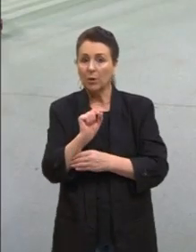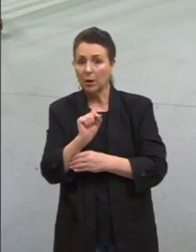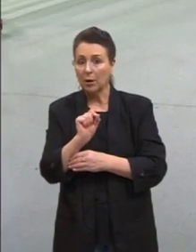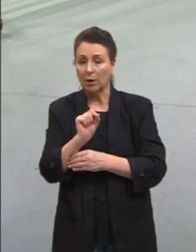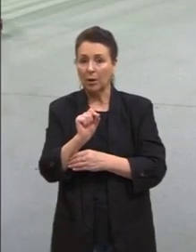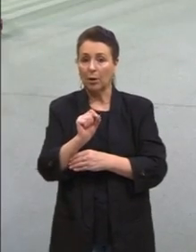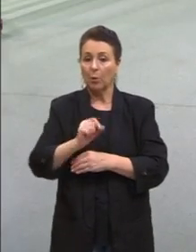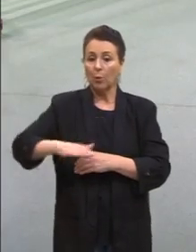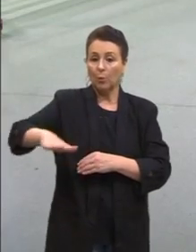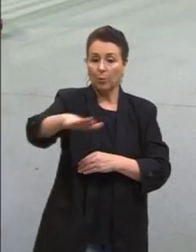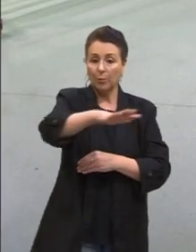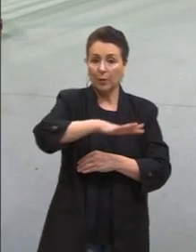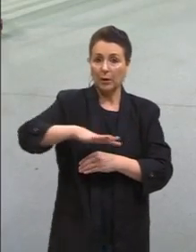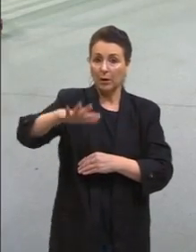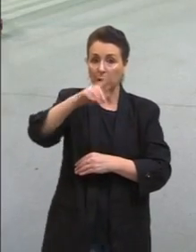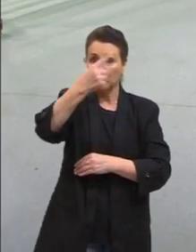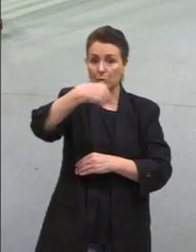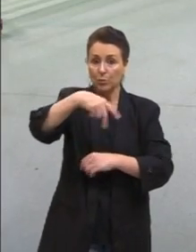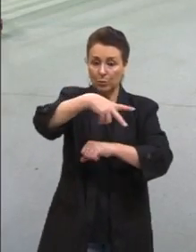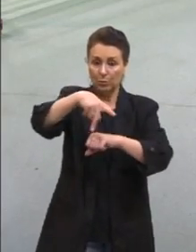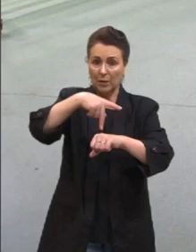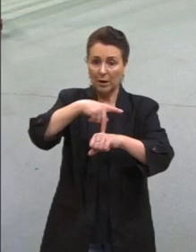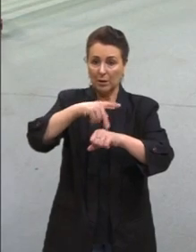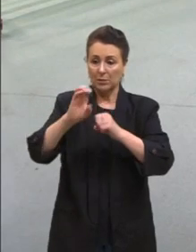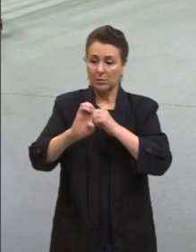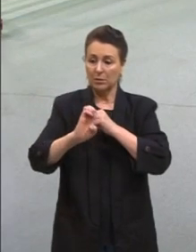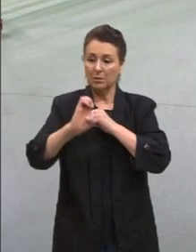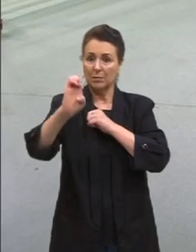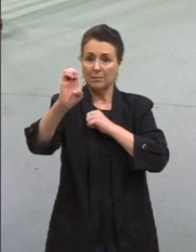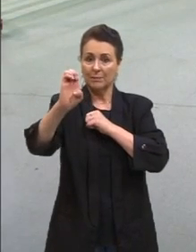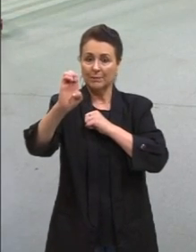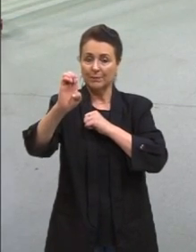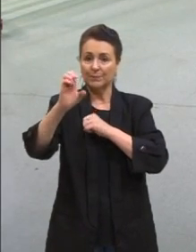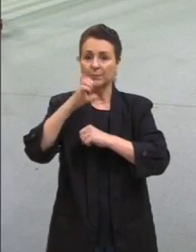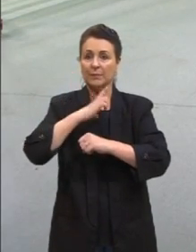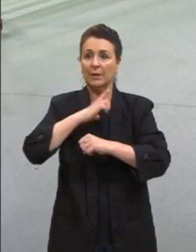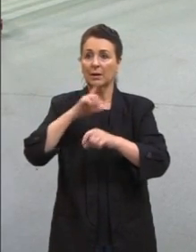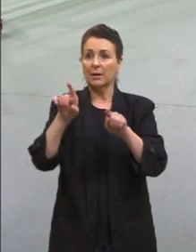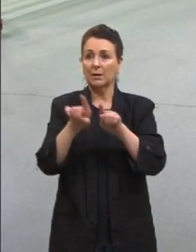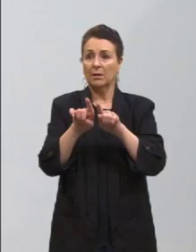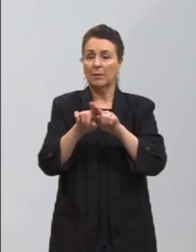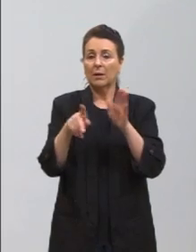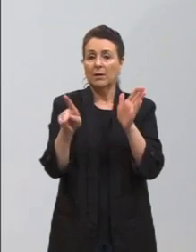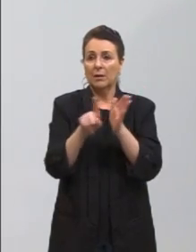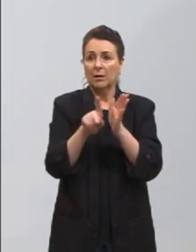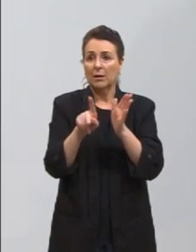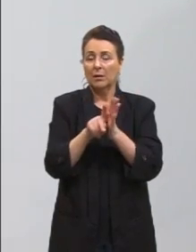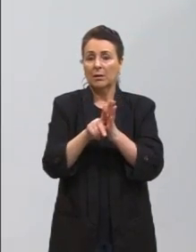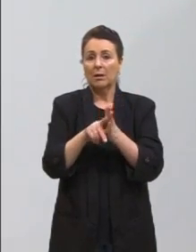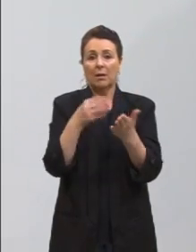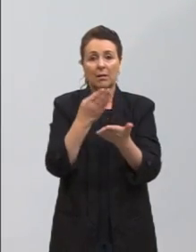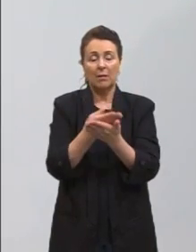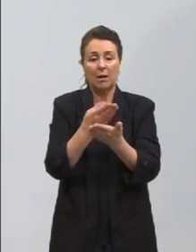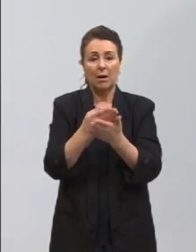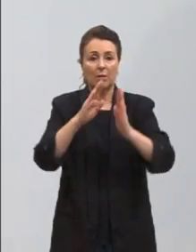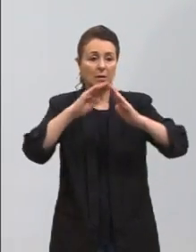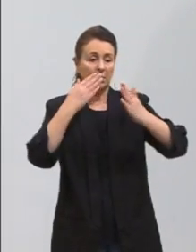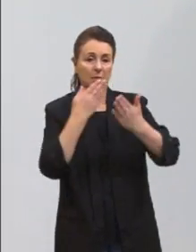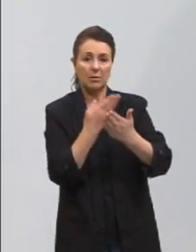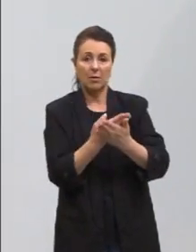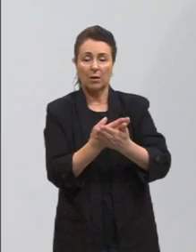mercado interno. Isso que você levanta, Lucas, podemos também observar nas próprias salas de aulas, nas escolas,